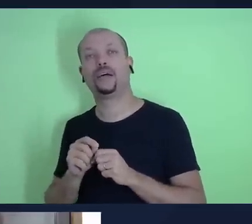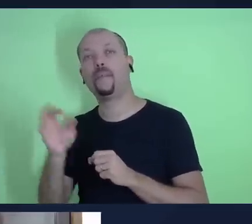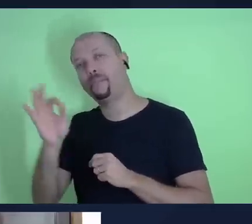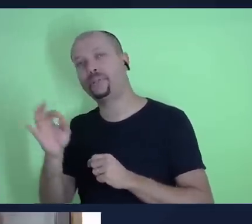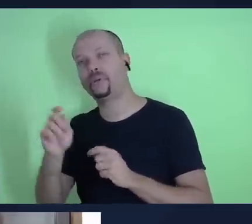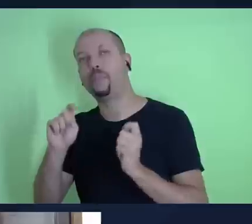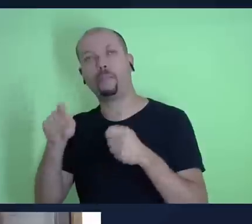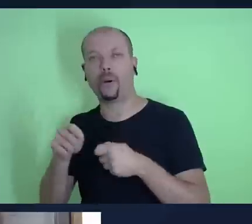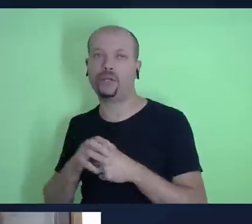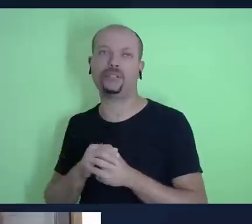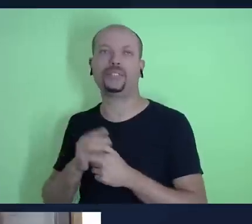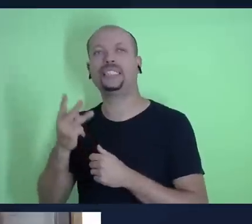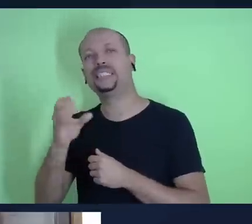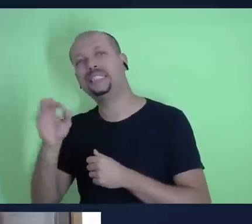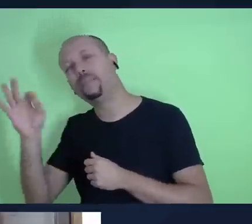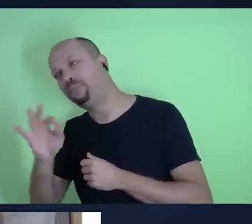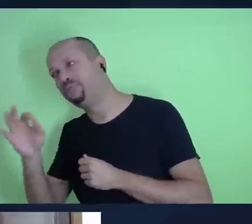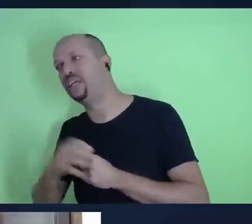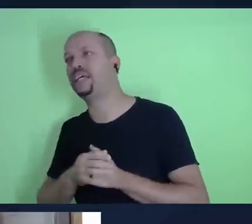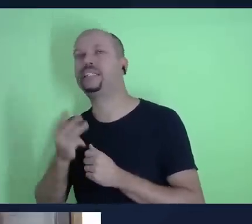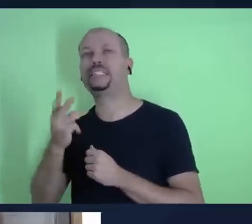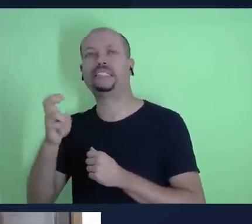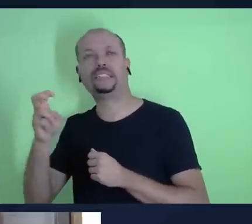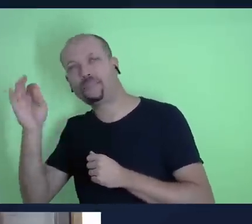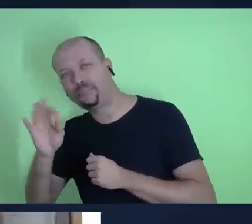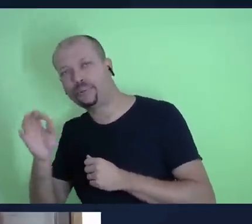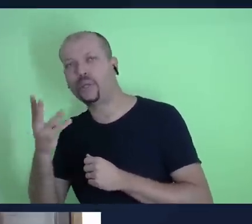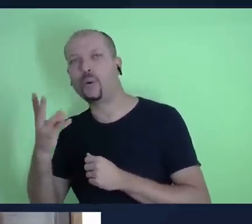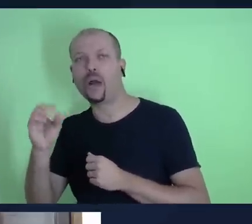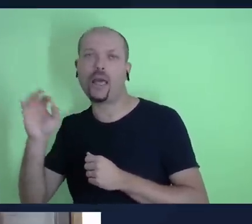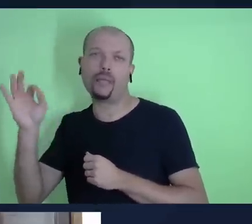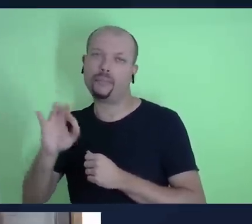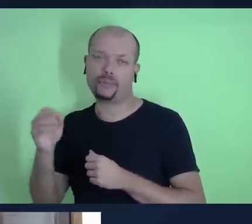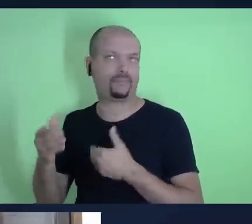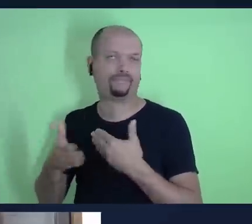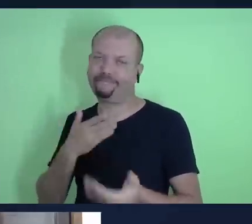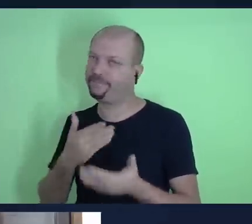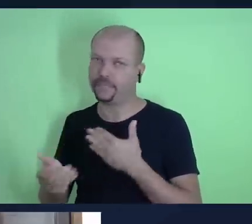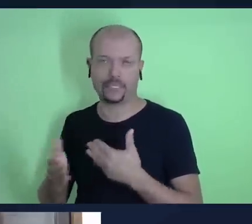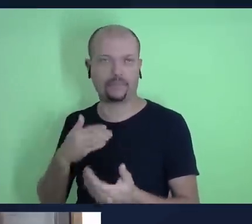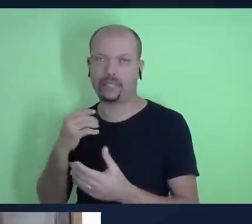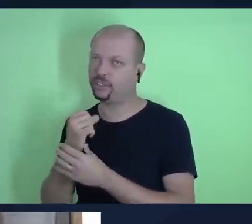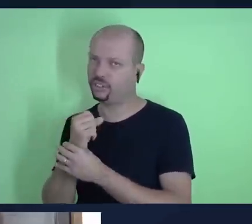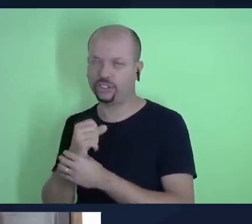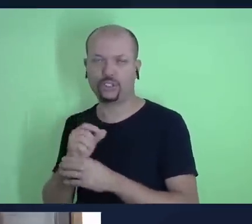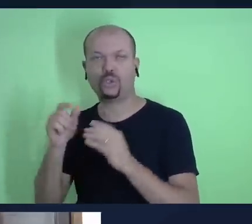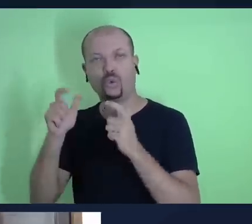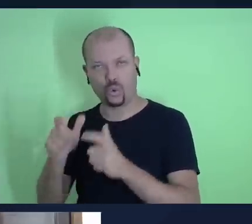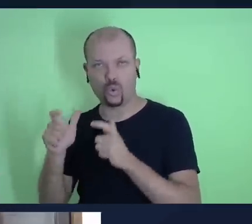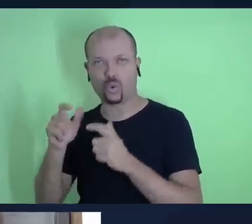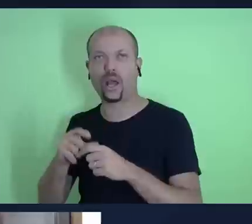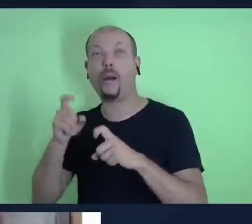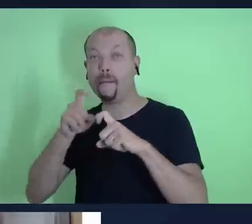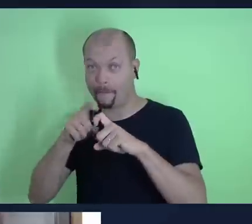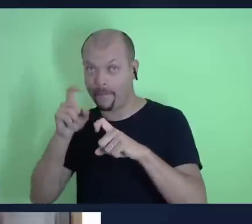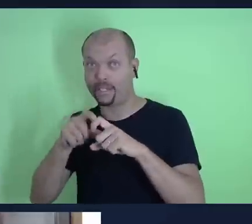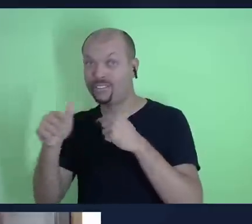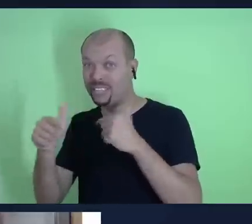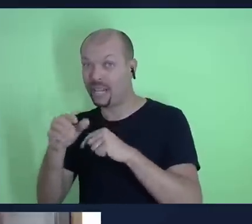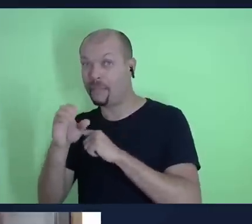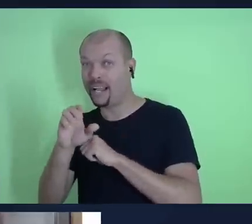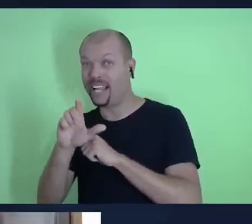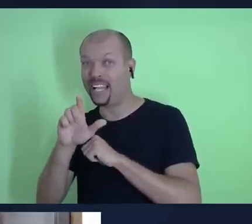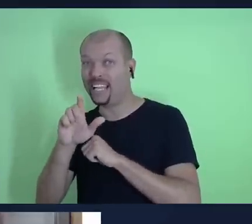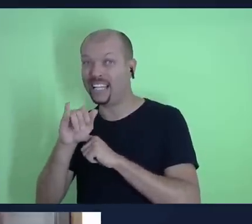30% 35% 40% e varia de clínica para clínica um médico que atua numa clínica que não é